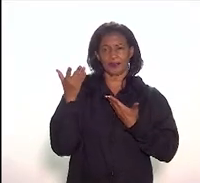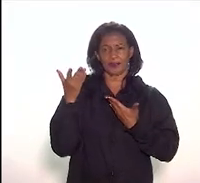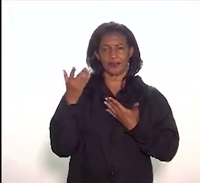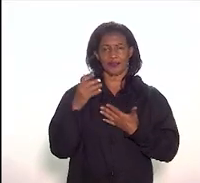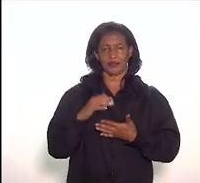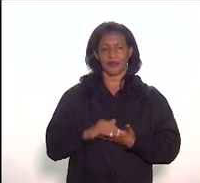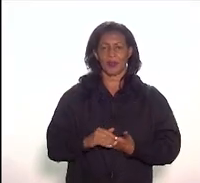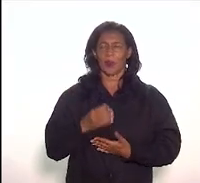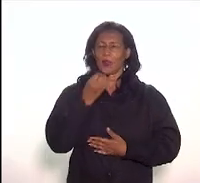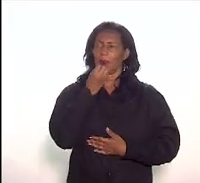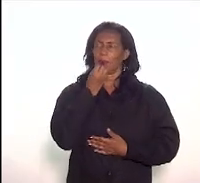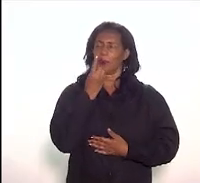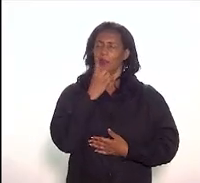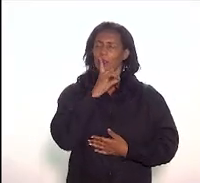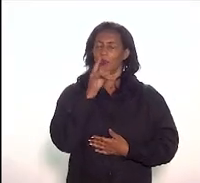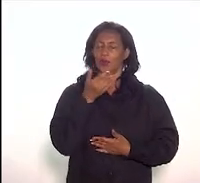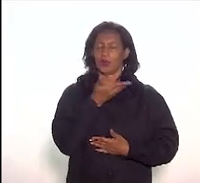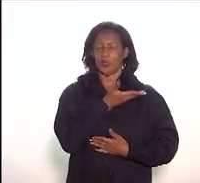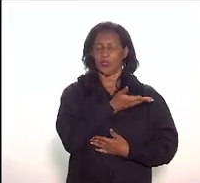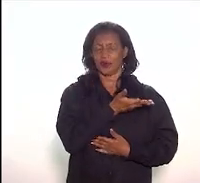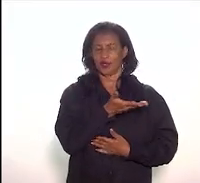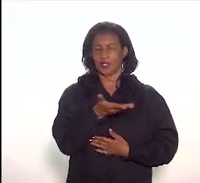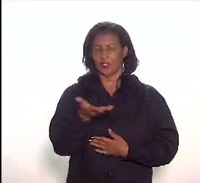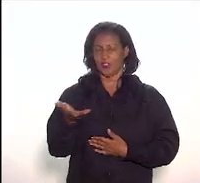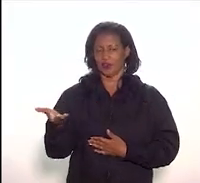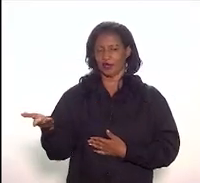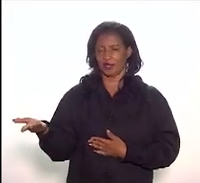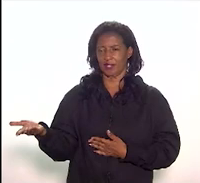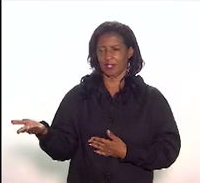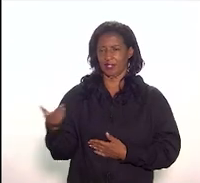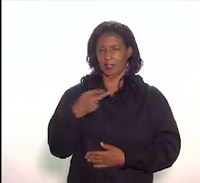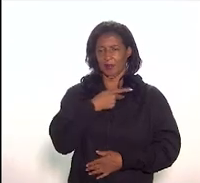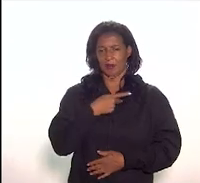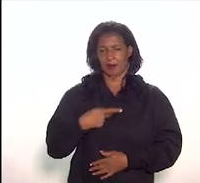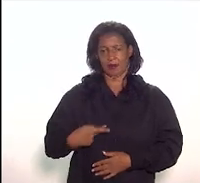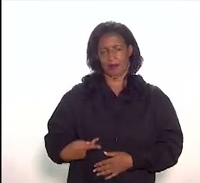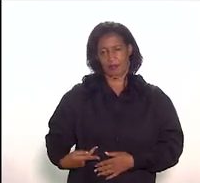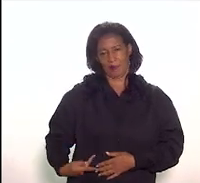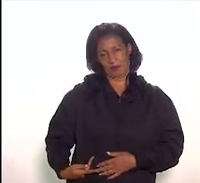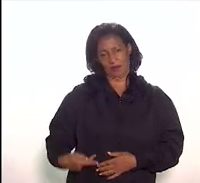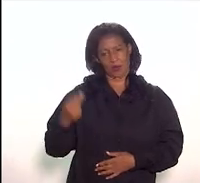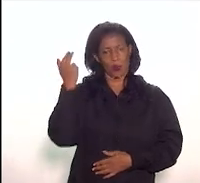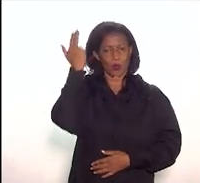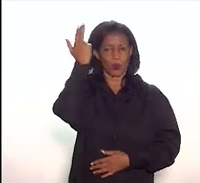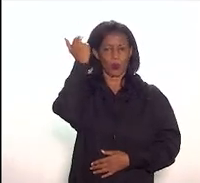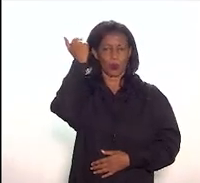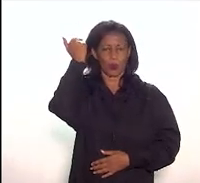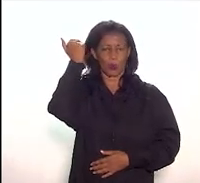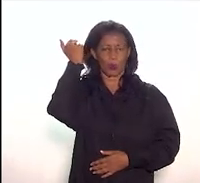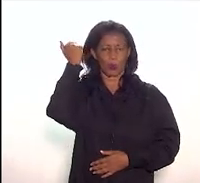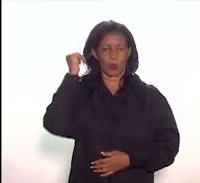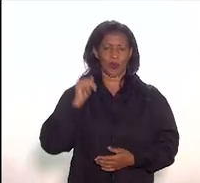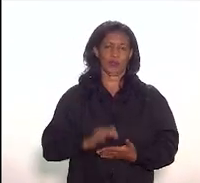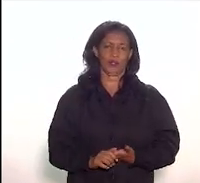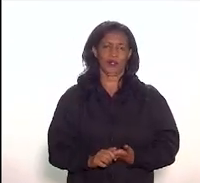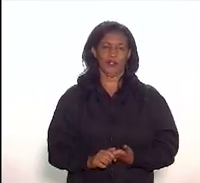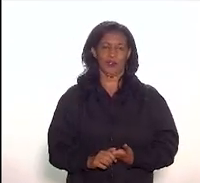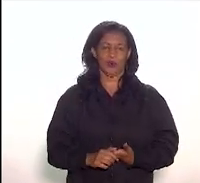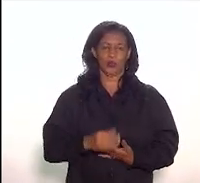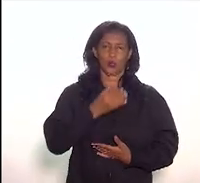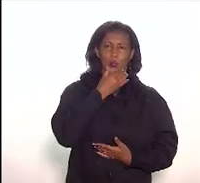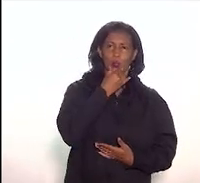Bom dia a todos, eu saúdo o presidente da comissão, deputado Eleomar Coelho, senhoras e senhores,